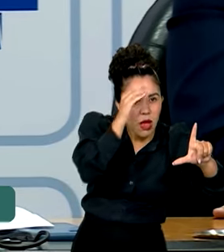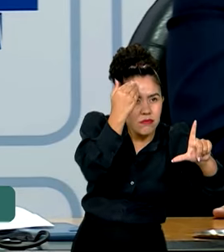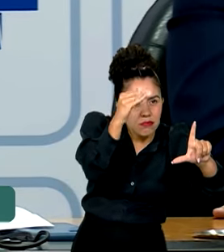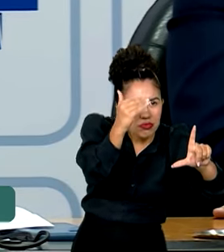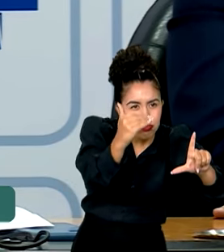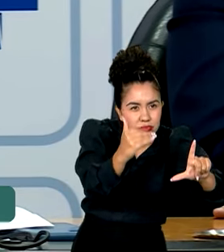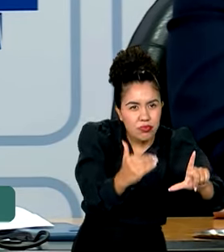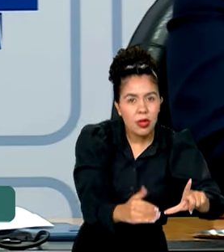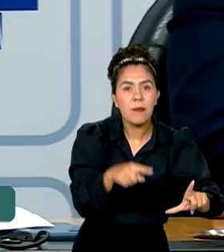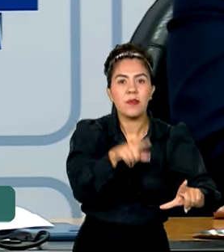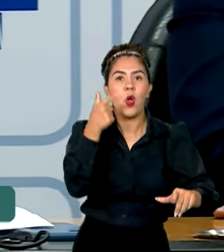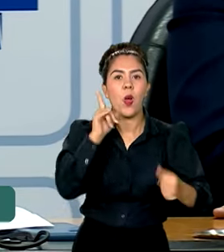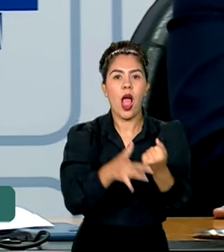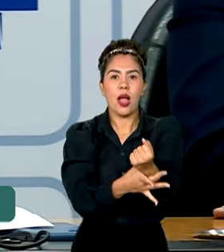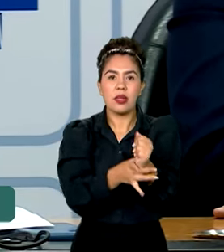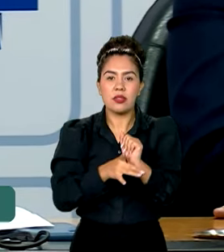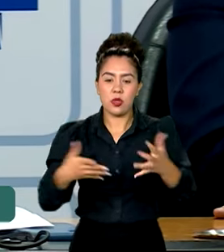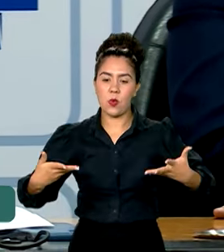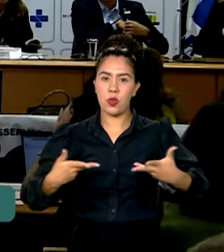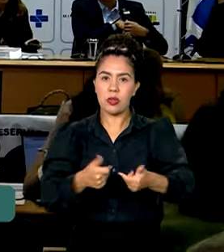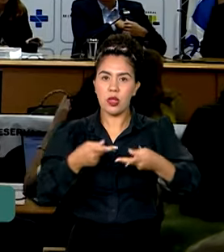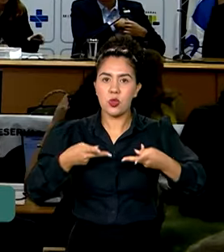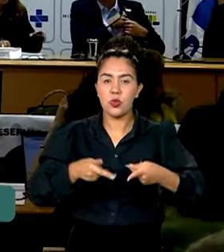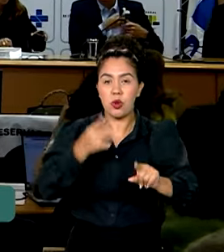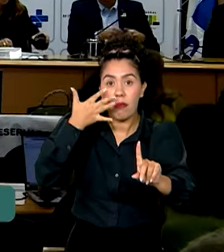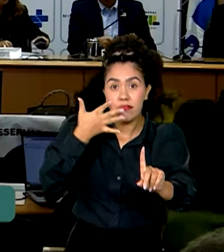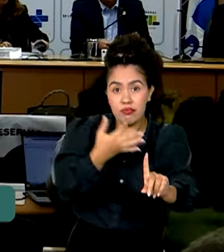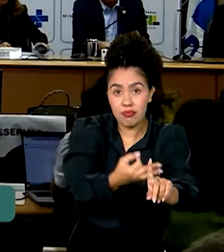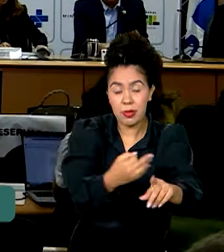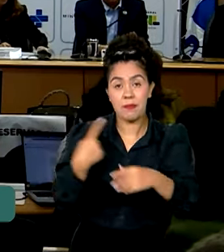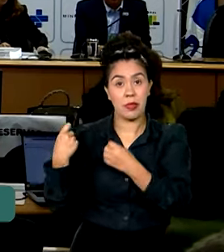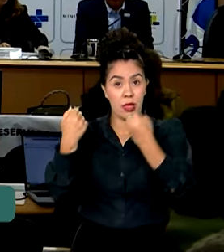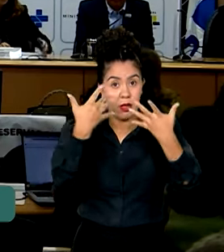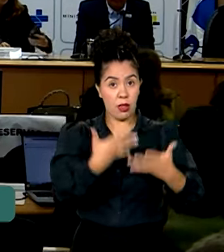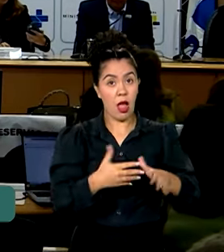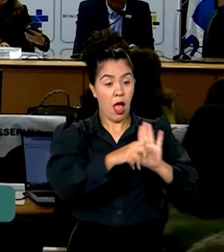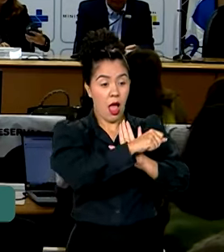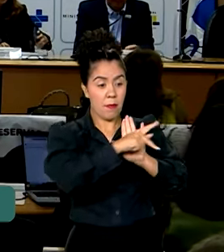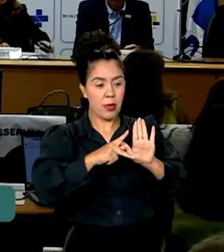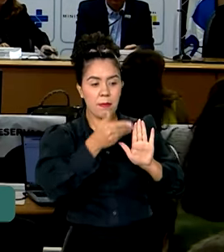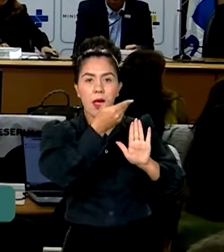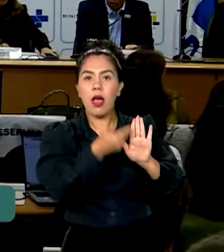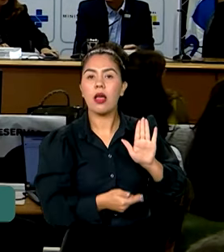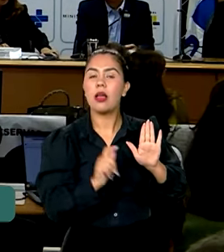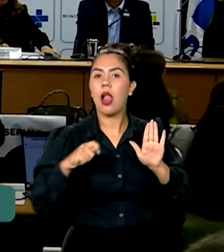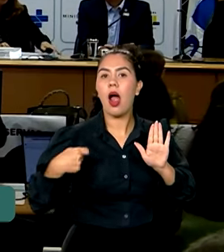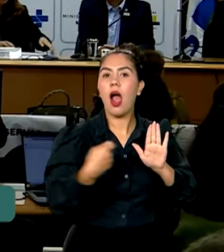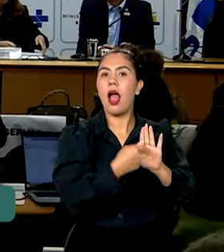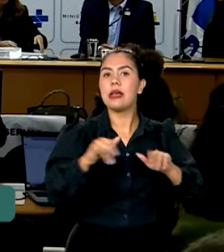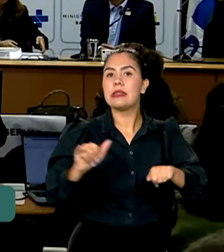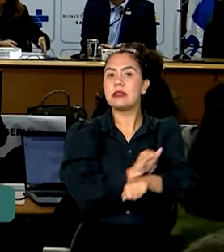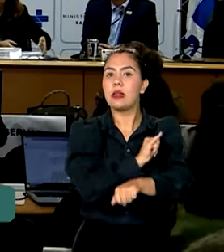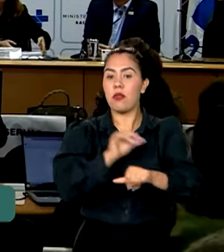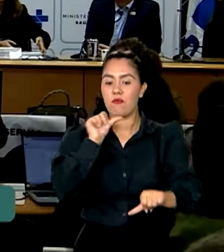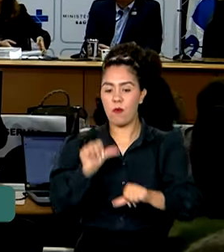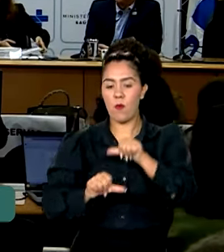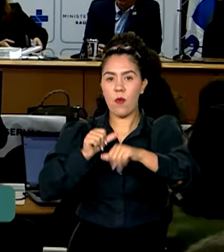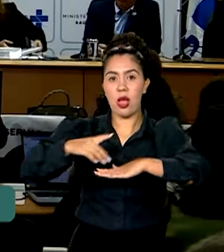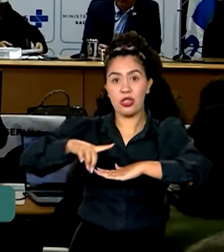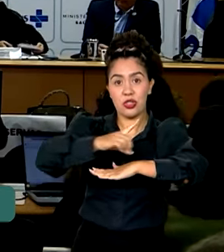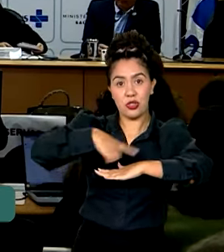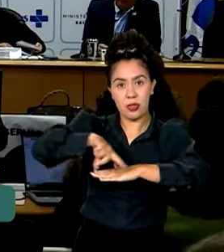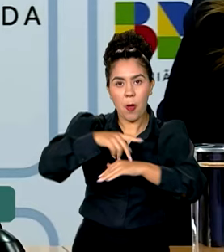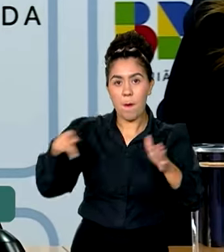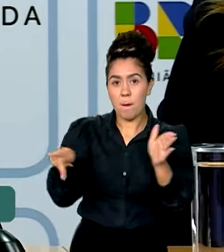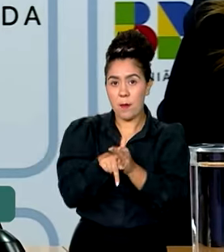garante qualidade e continuidade do cuidado. O aplicativo faz parte da estratégia de transformação digital do Sistema